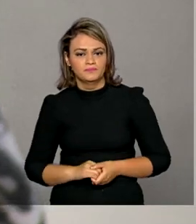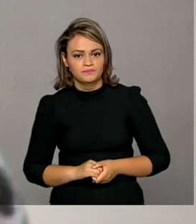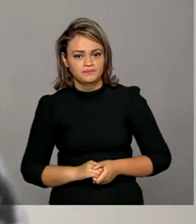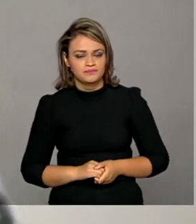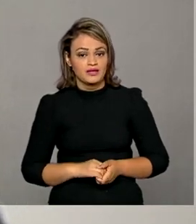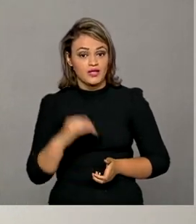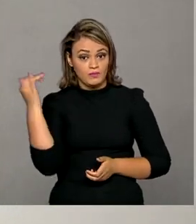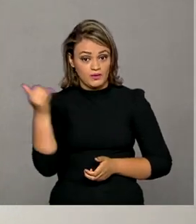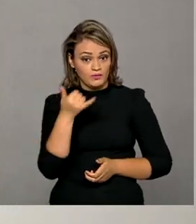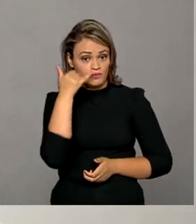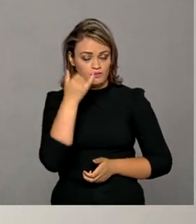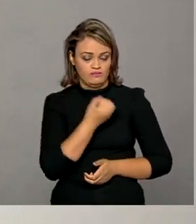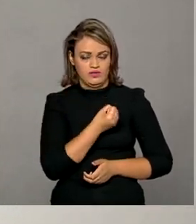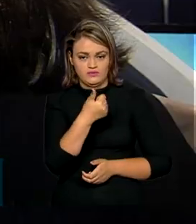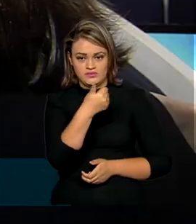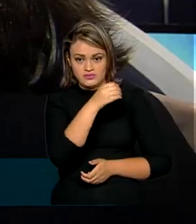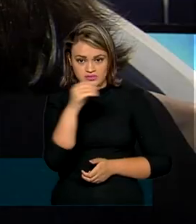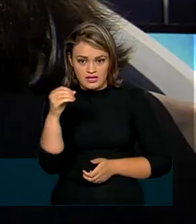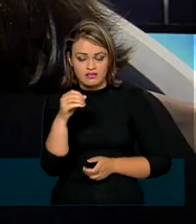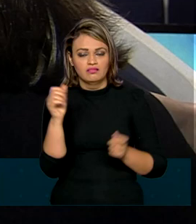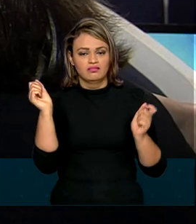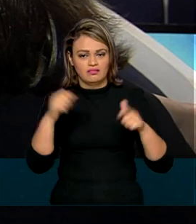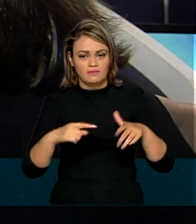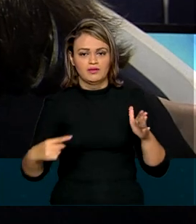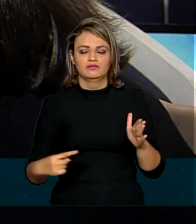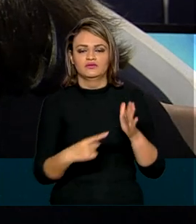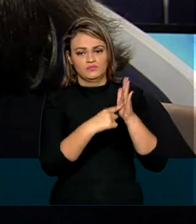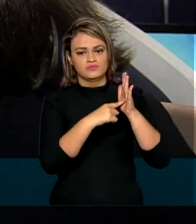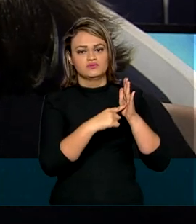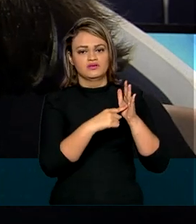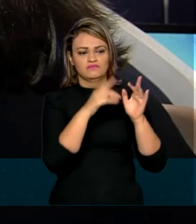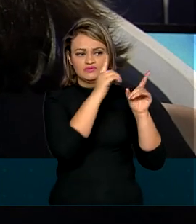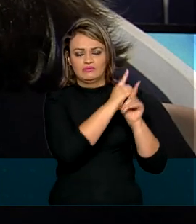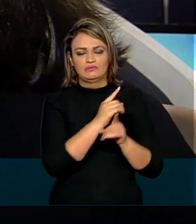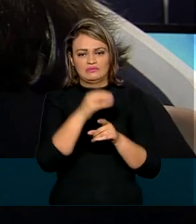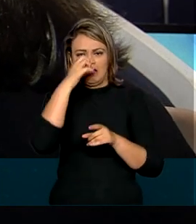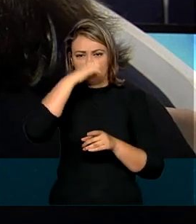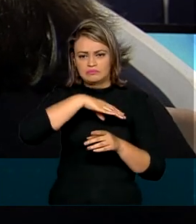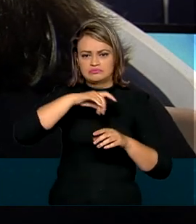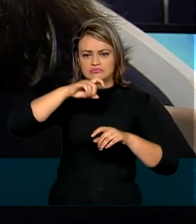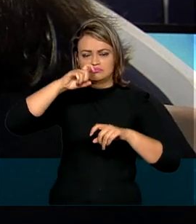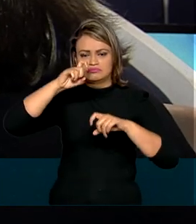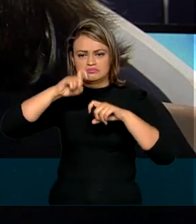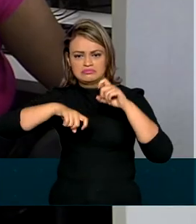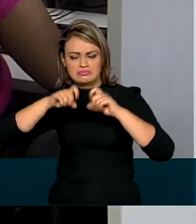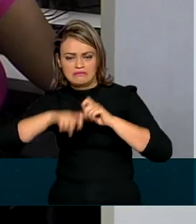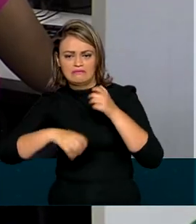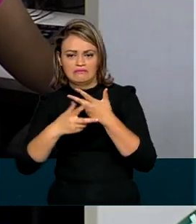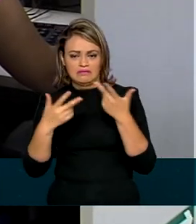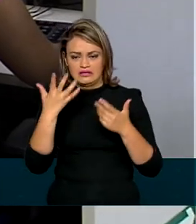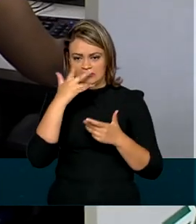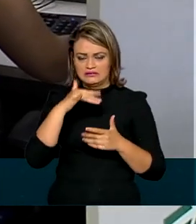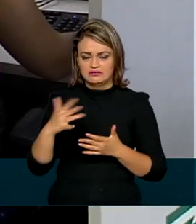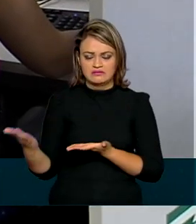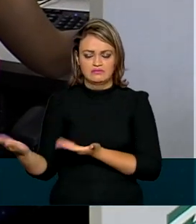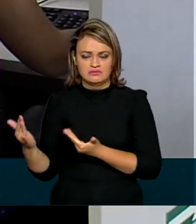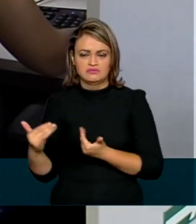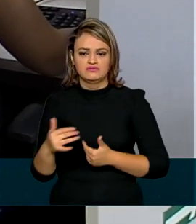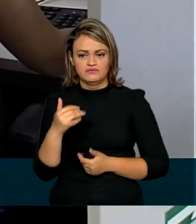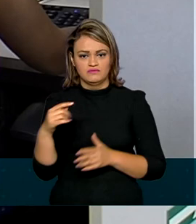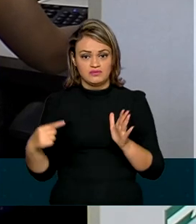E pelo telefone Disque 100 é possível denunciar os casos de abuso e exploração sexual de crianças e